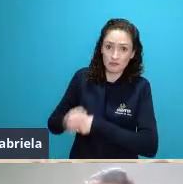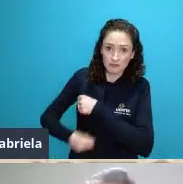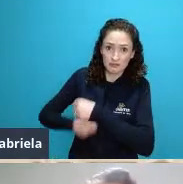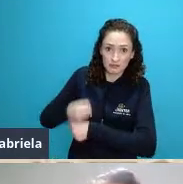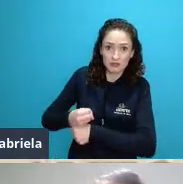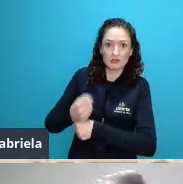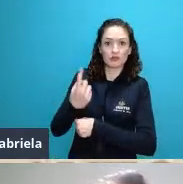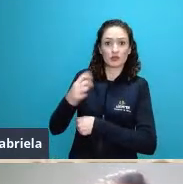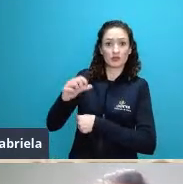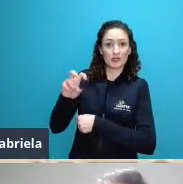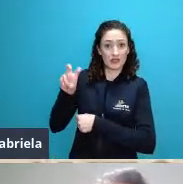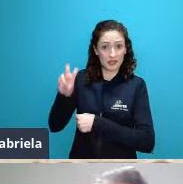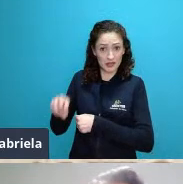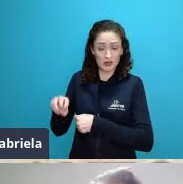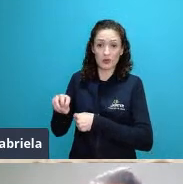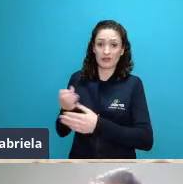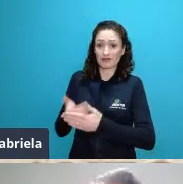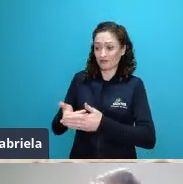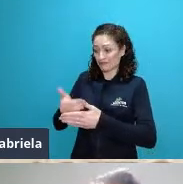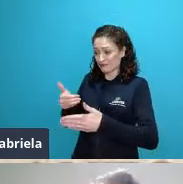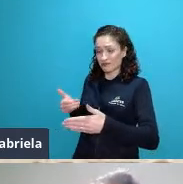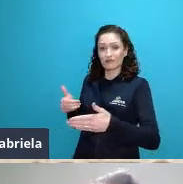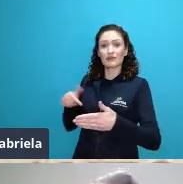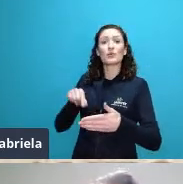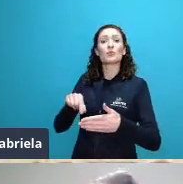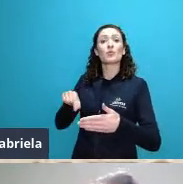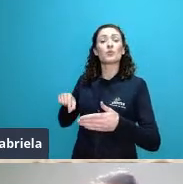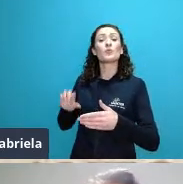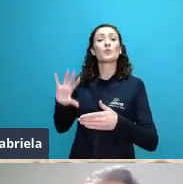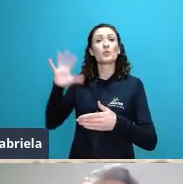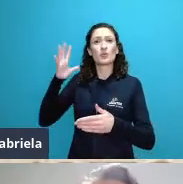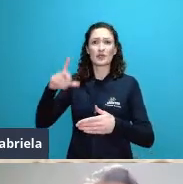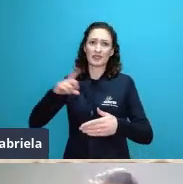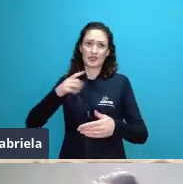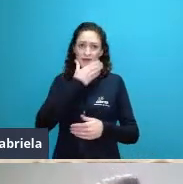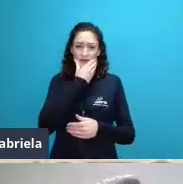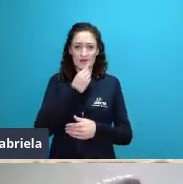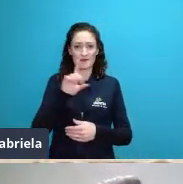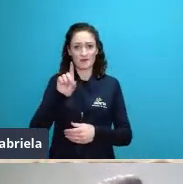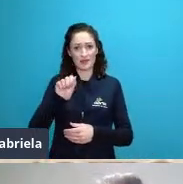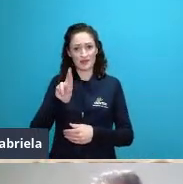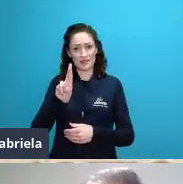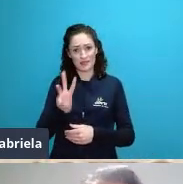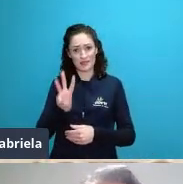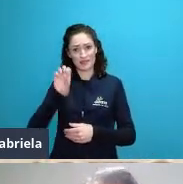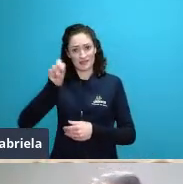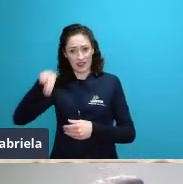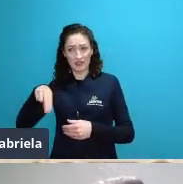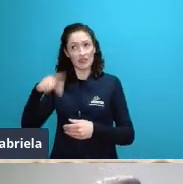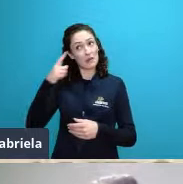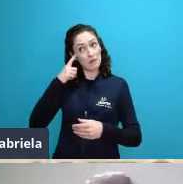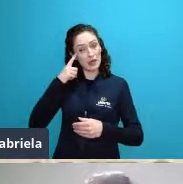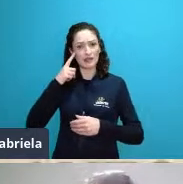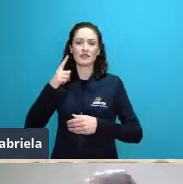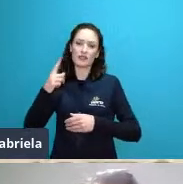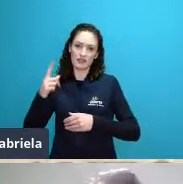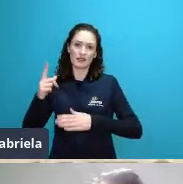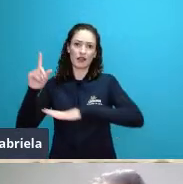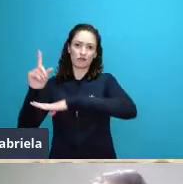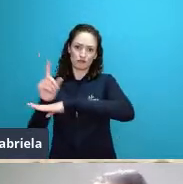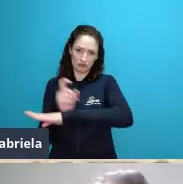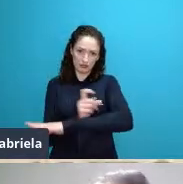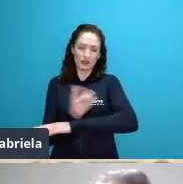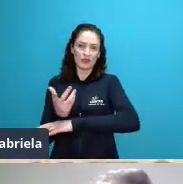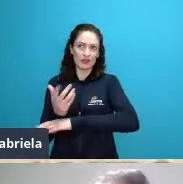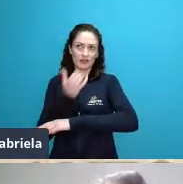revolucionou toda a forma da gente pensar como que as espécies se distribuem como que as espécies evoluem como surgiu a diversidade